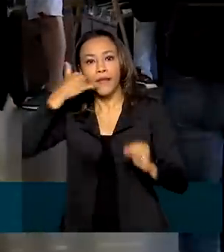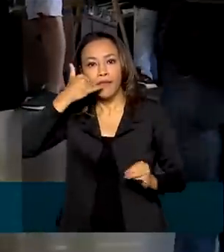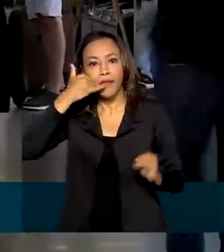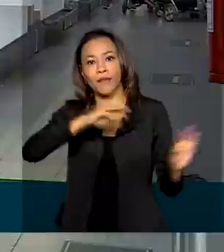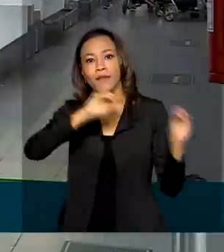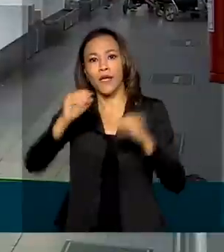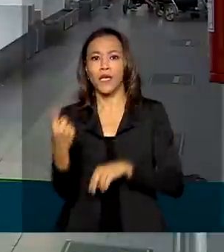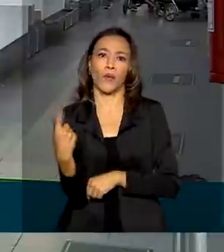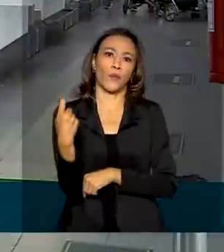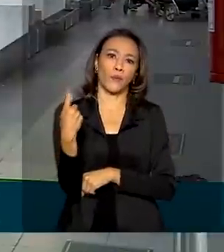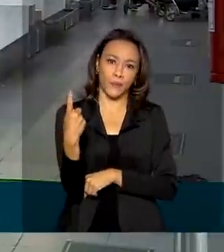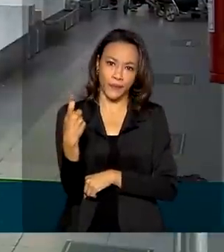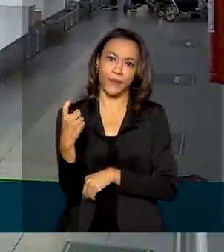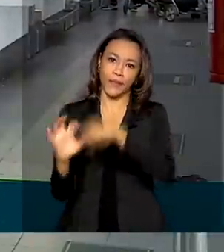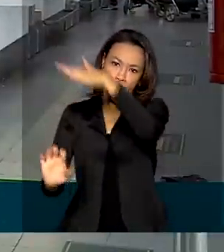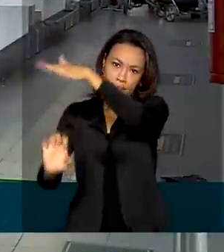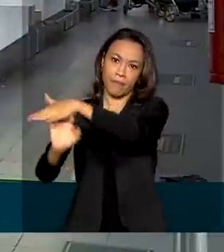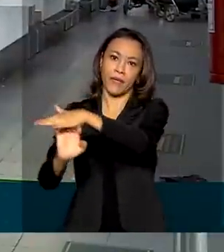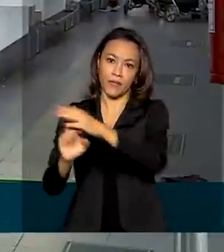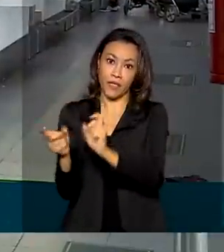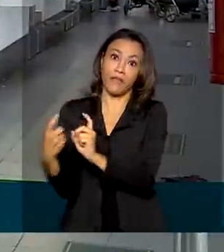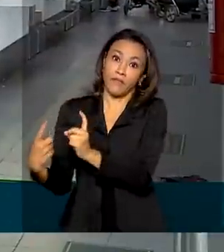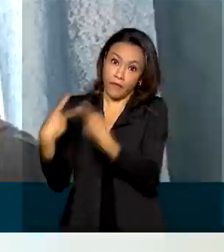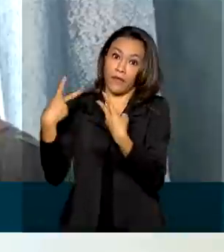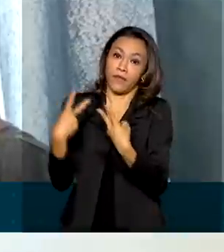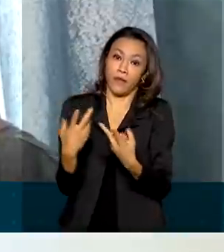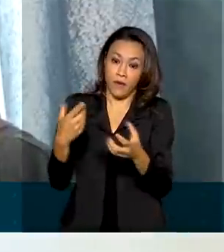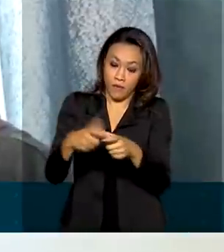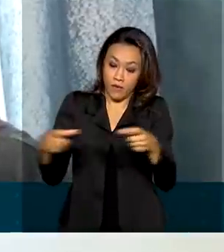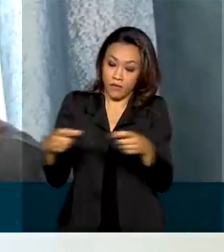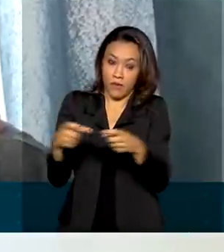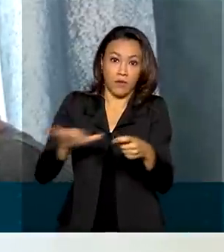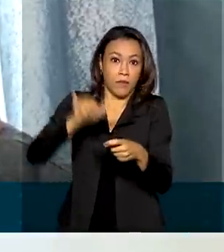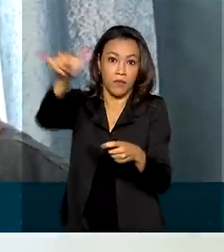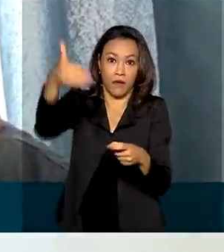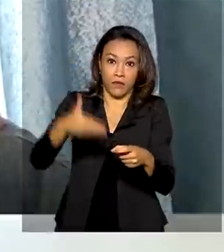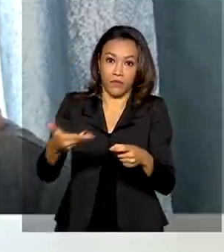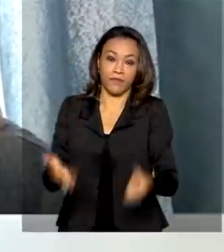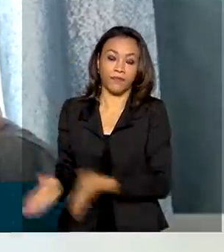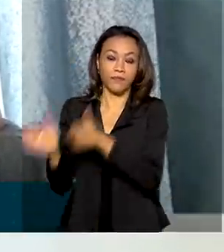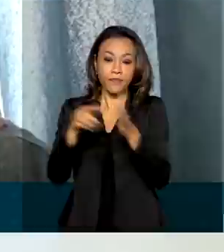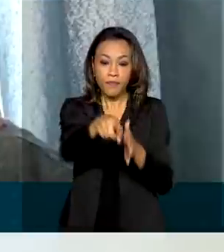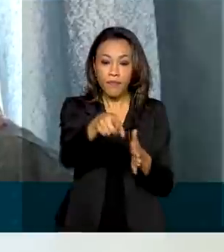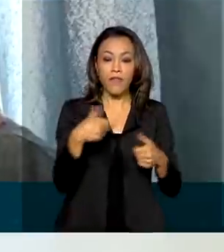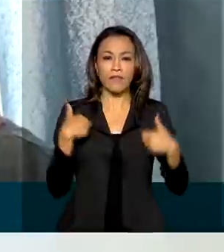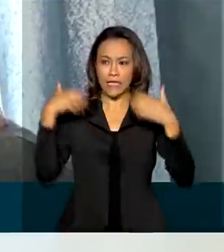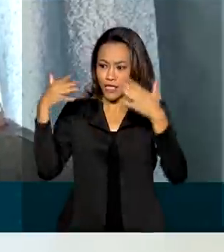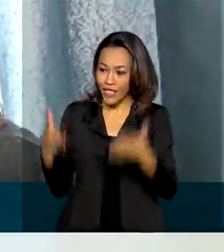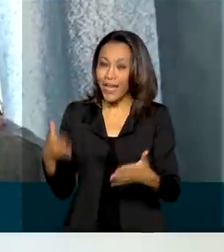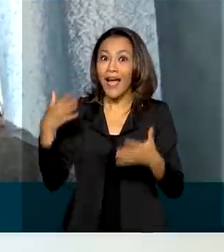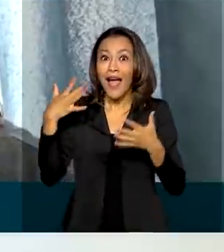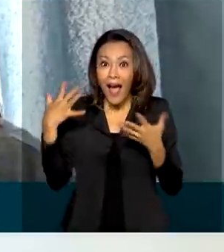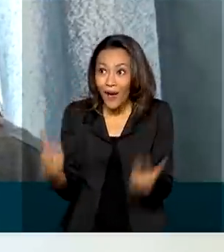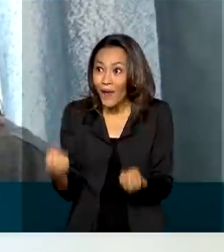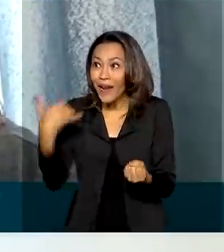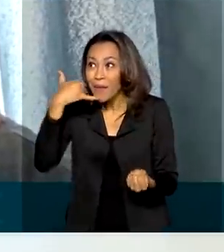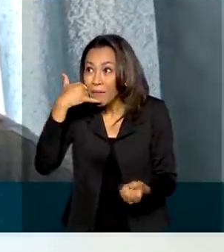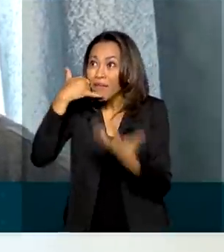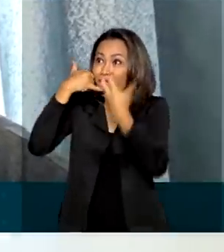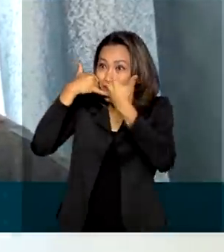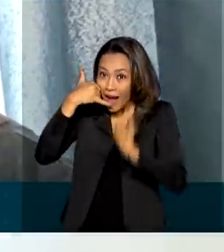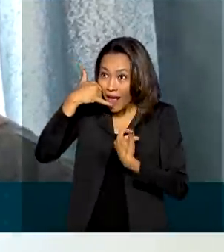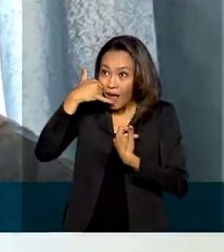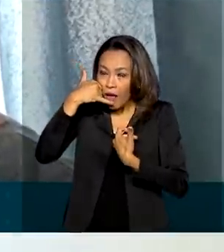atendimento oferecido pela empresa que vendeu as passagens. Quando você chega no ponto de agora vai ser atendido,